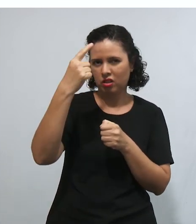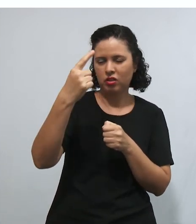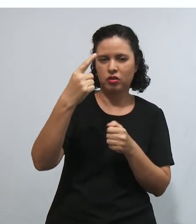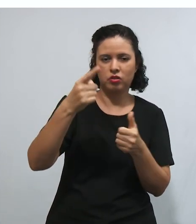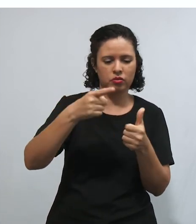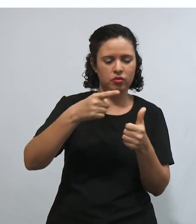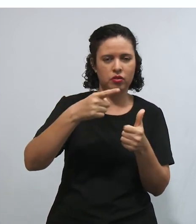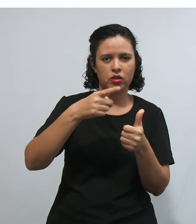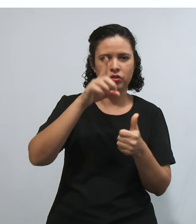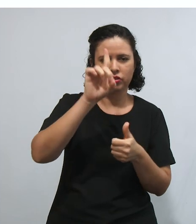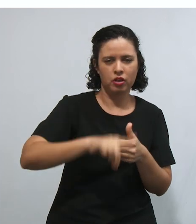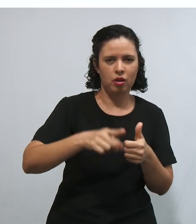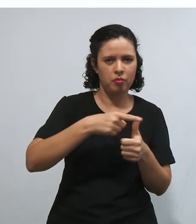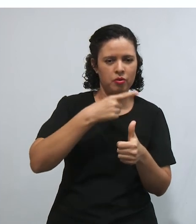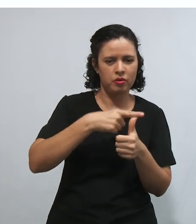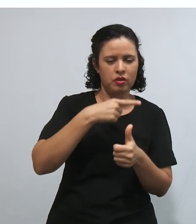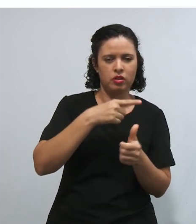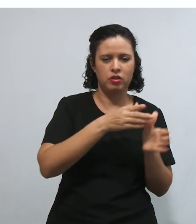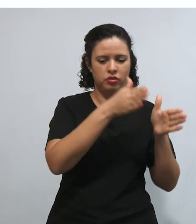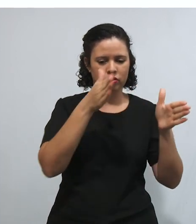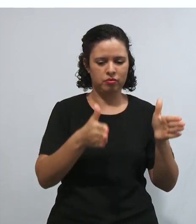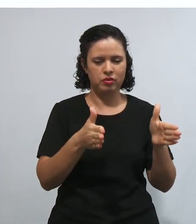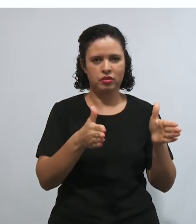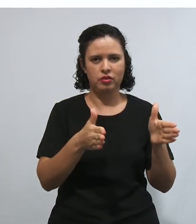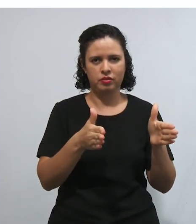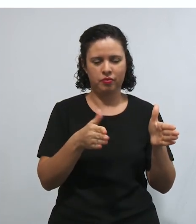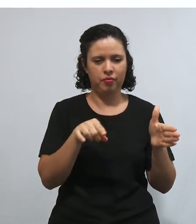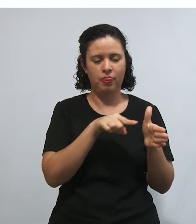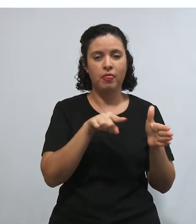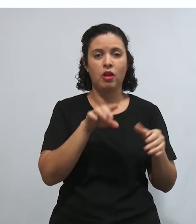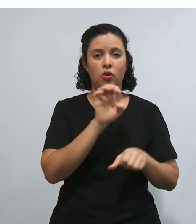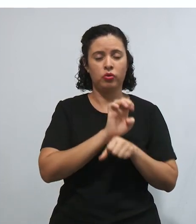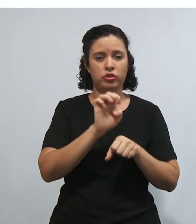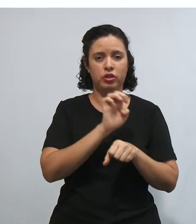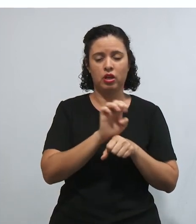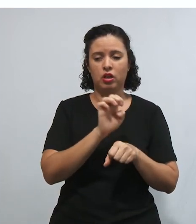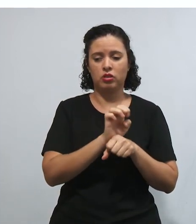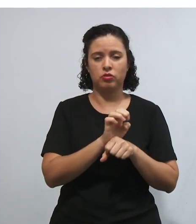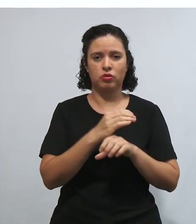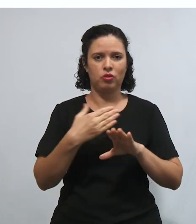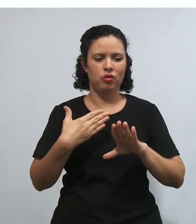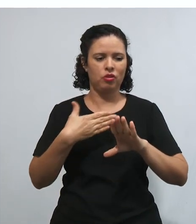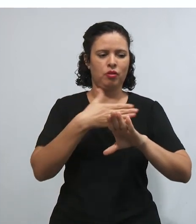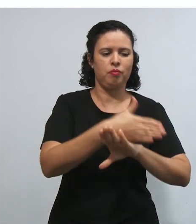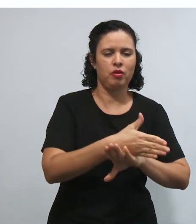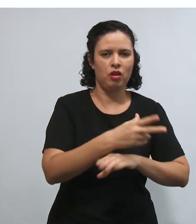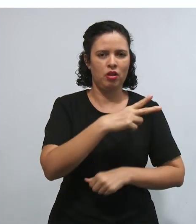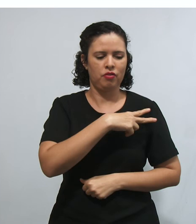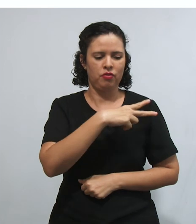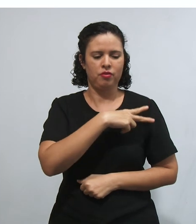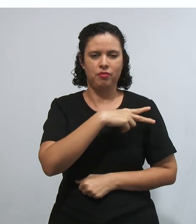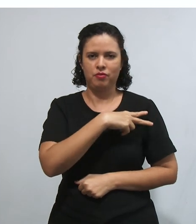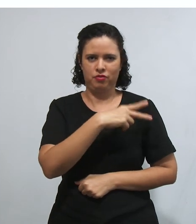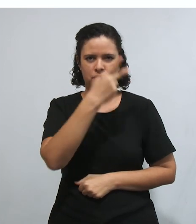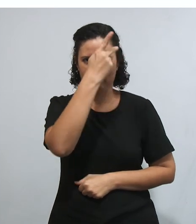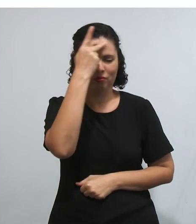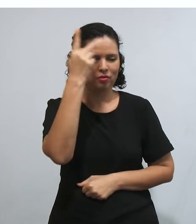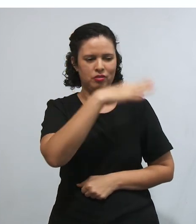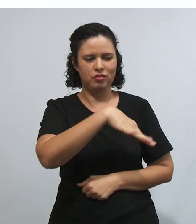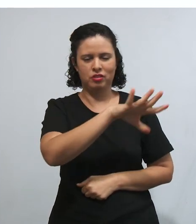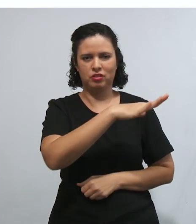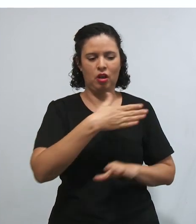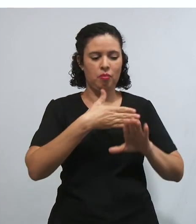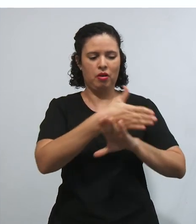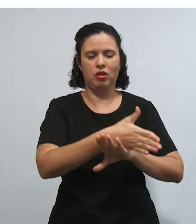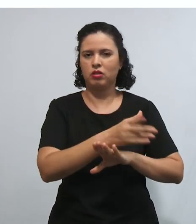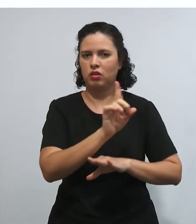dimensão, o Estado tem que se abster de se intrometer na vida privada das pessoas. Ele